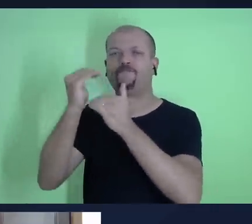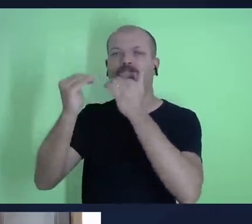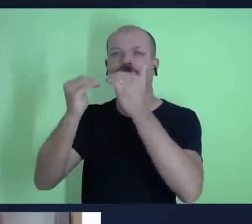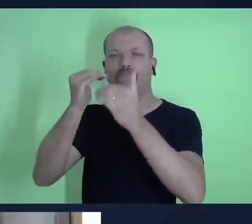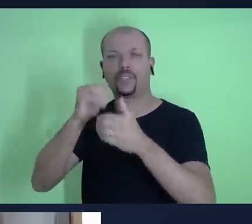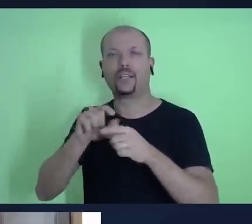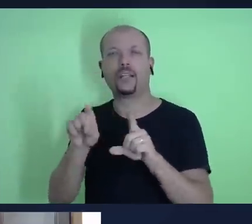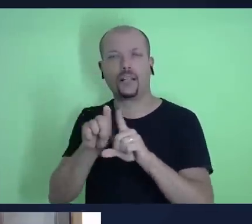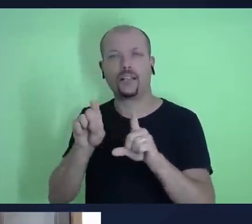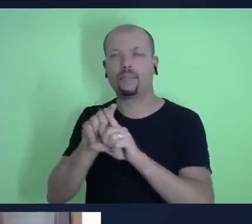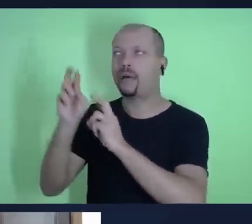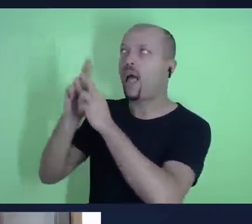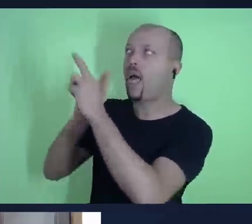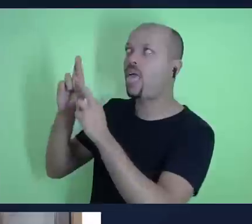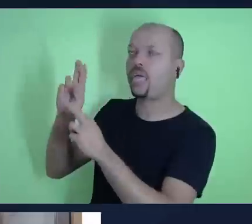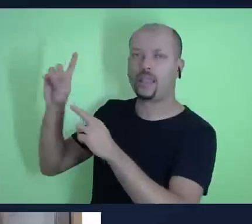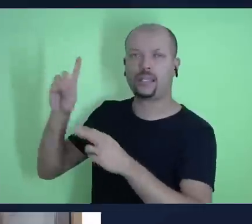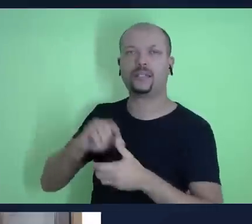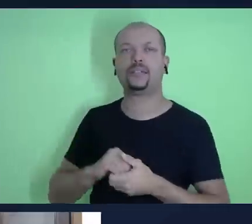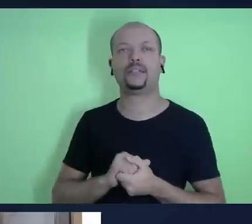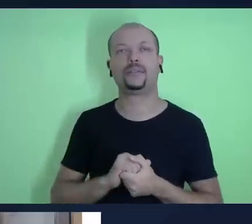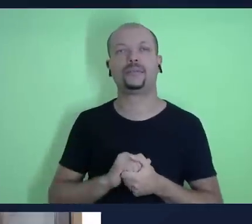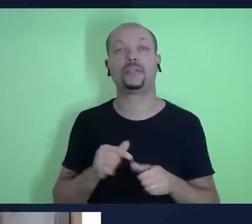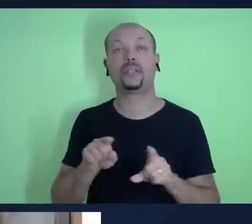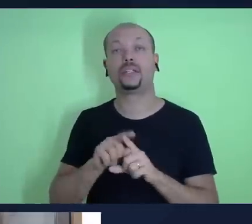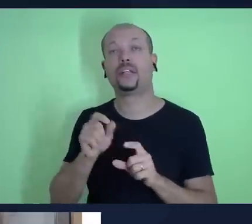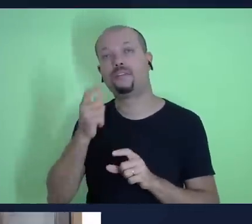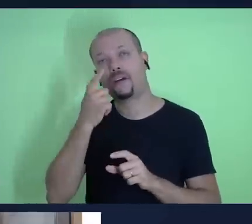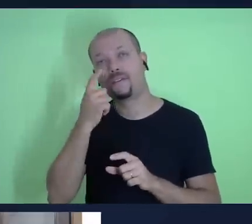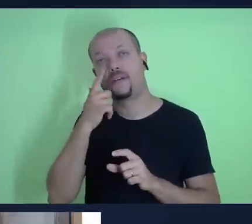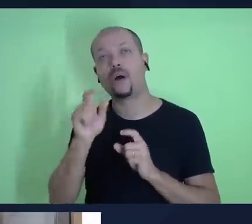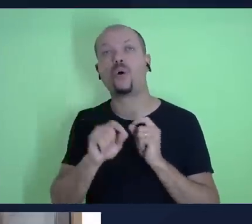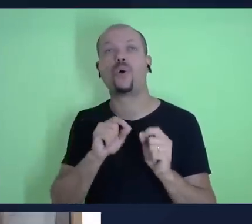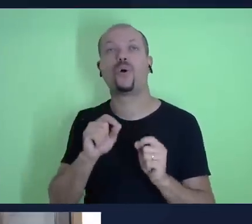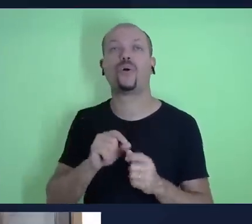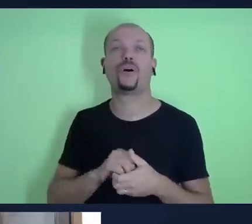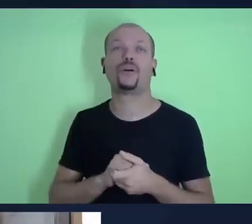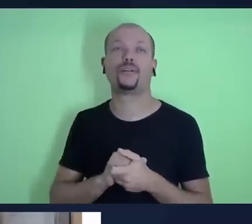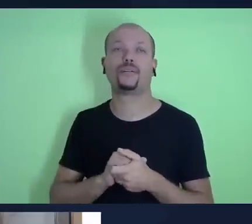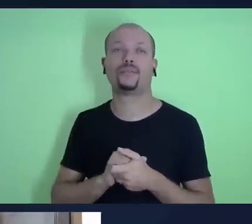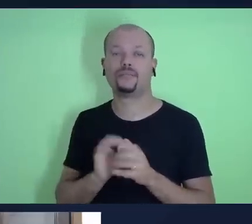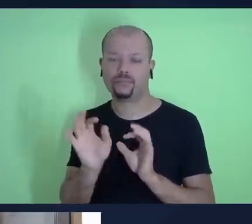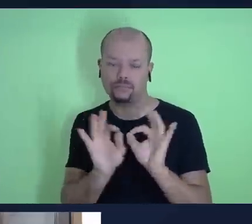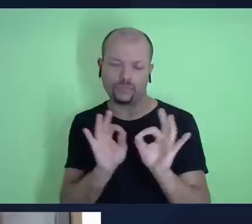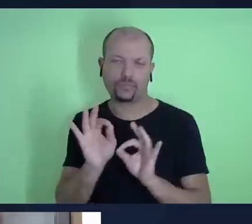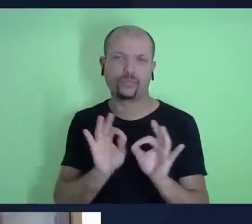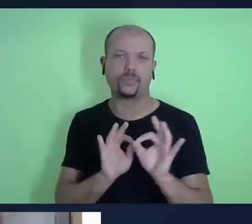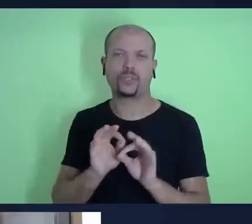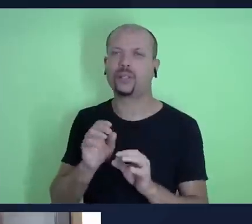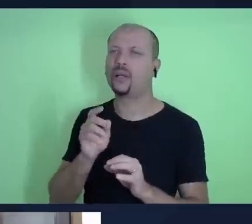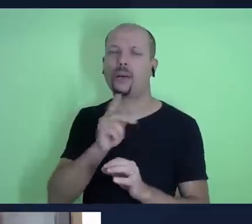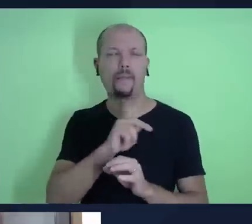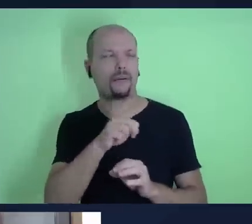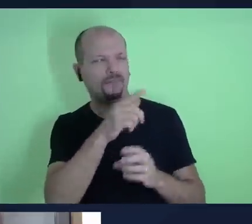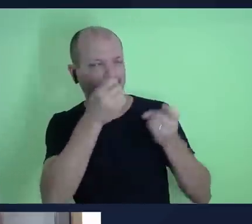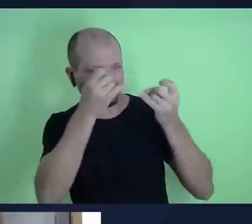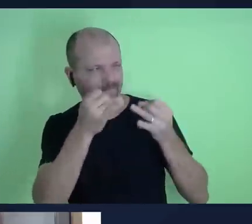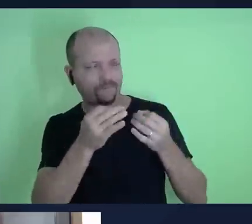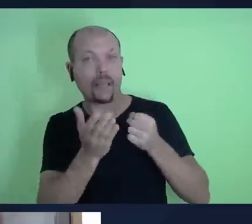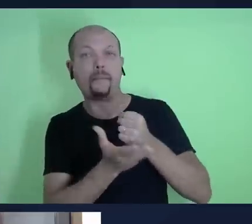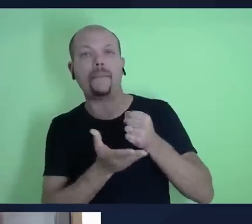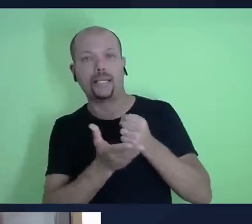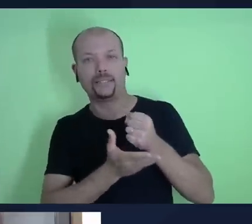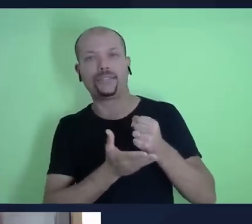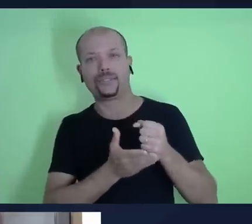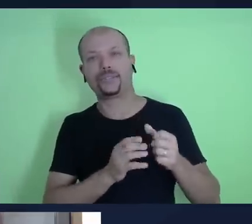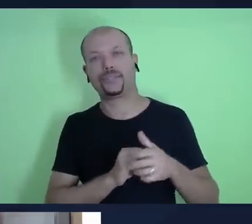relacionamento com Deus e você vai poder aí se ajustar o professor Everson colocou o princípio básico né o